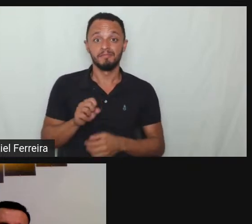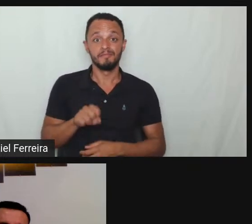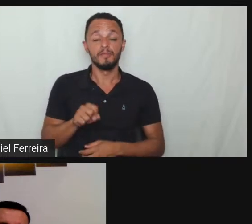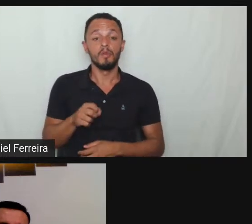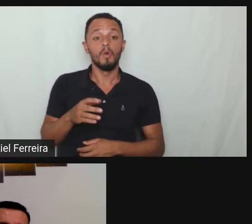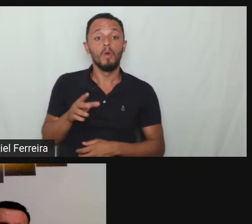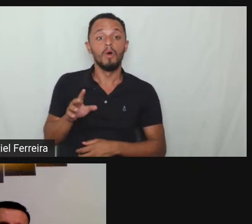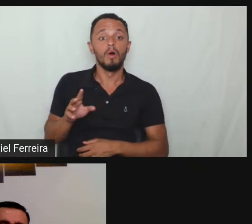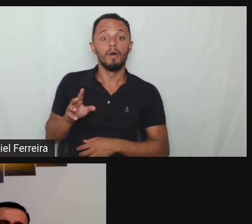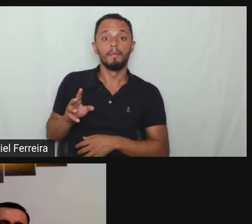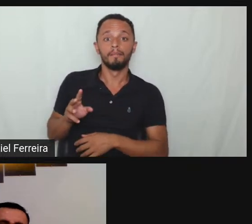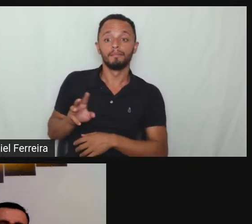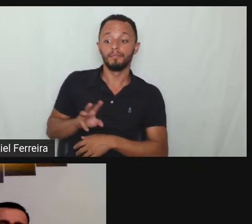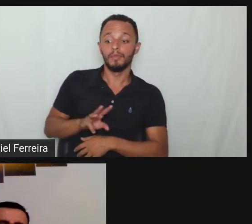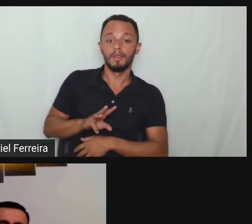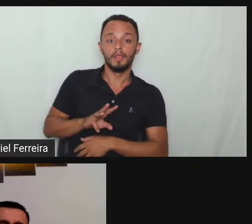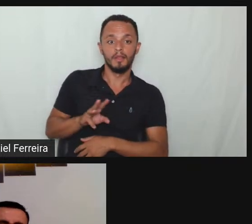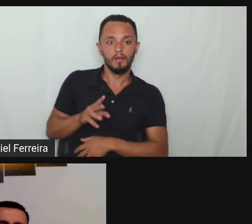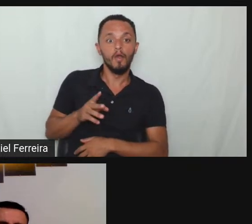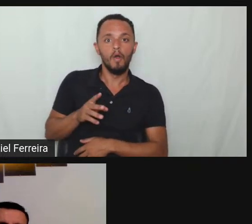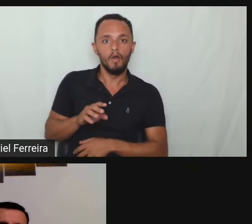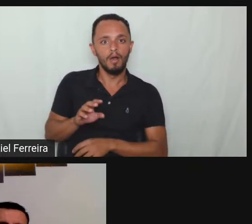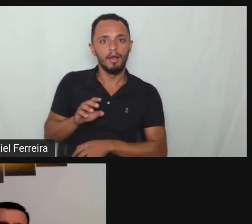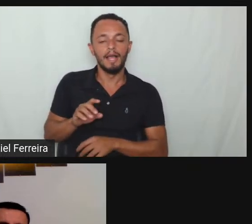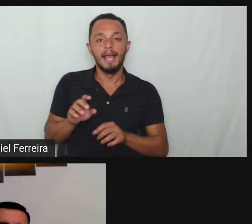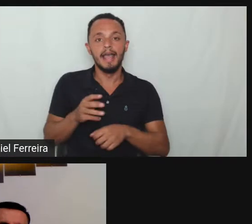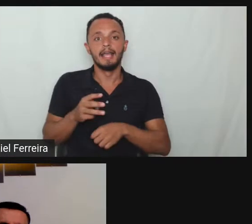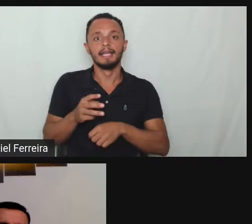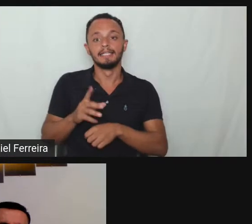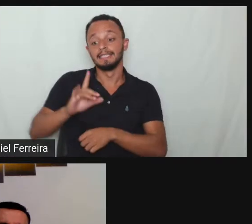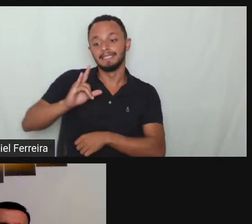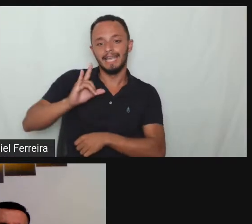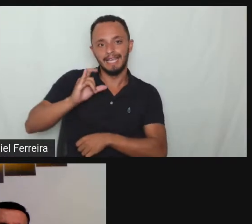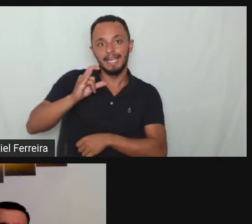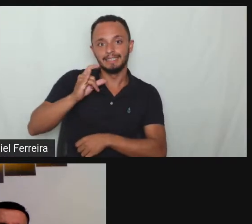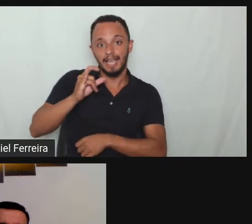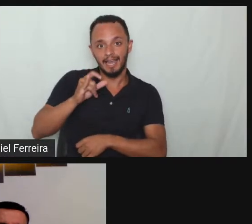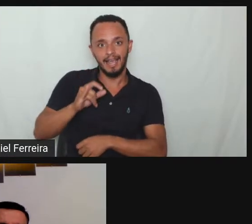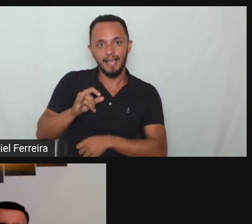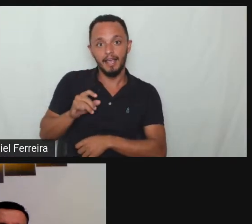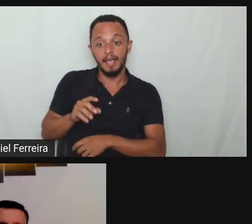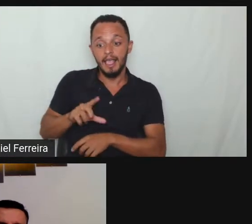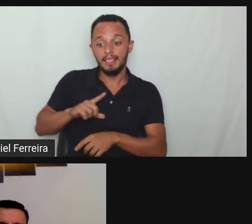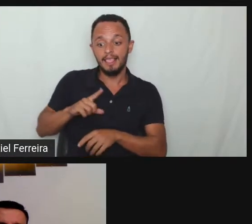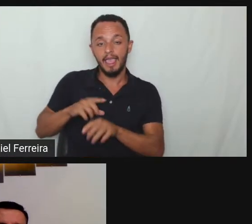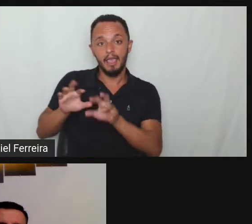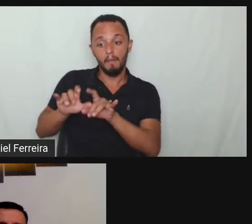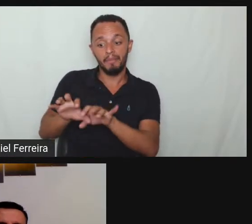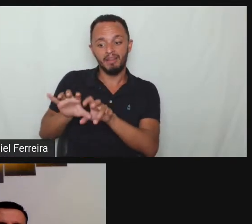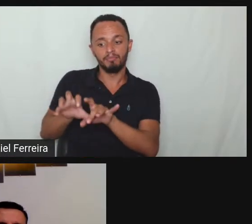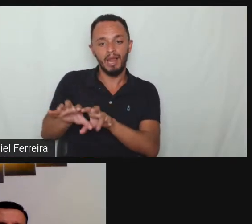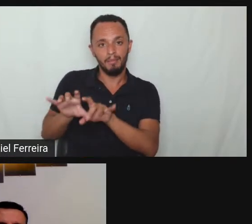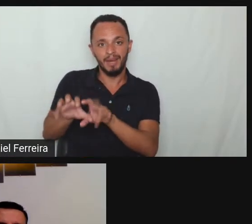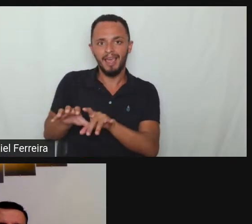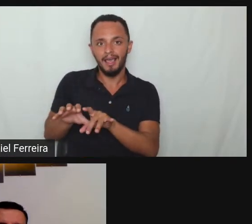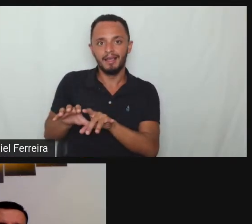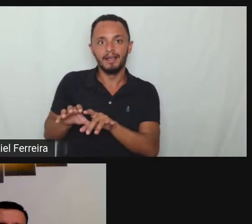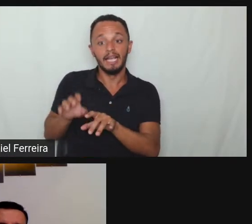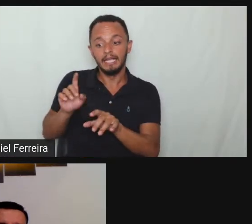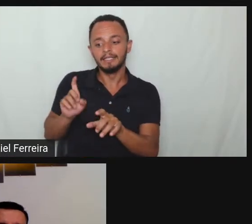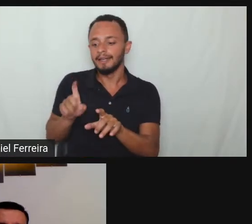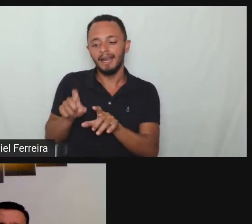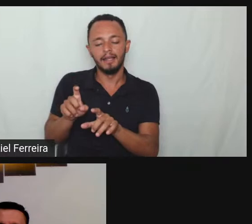o perfil do Moraes Nogueira que é no instagram quem quiser seguir lá tá pessoal assim que vocês que gostam do nosso conteúdo